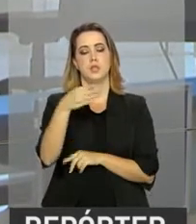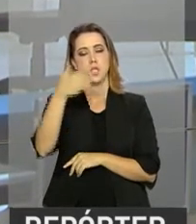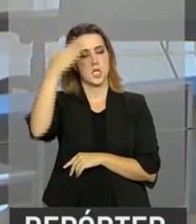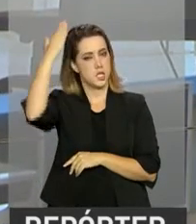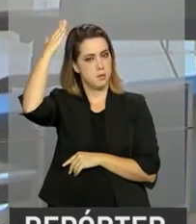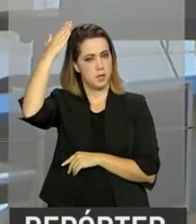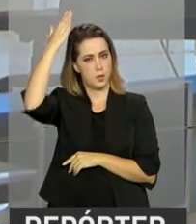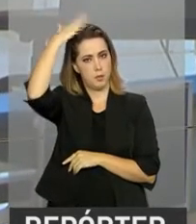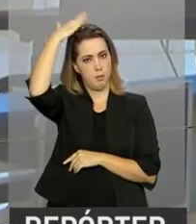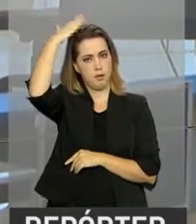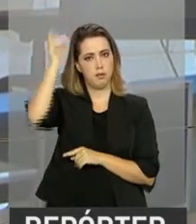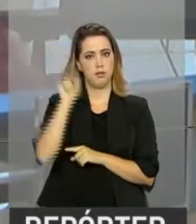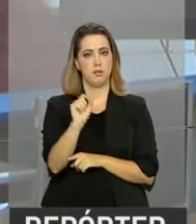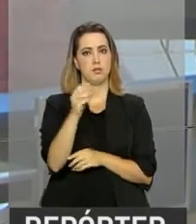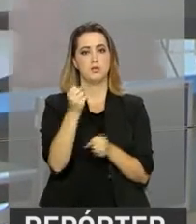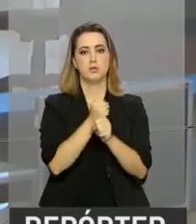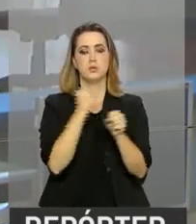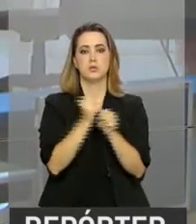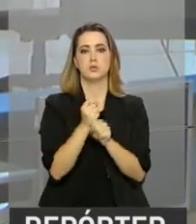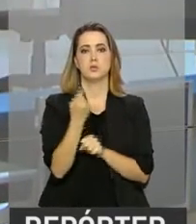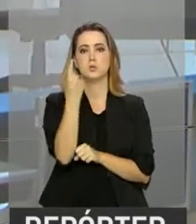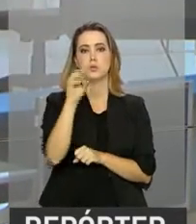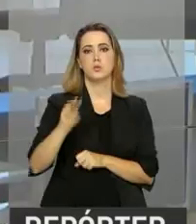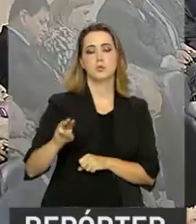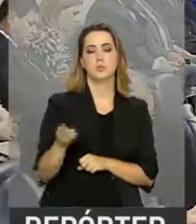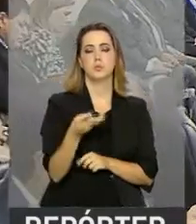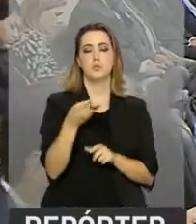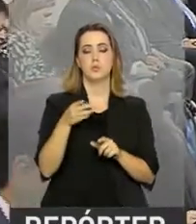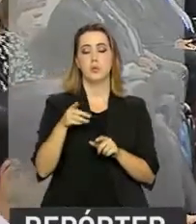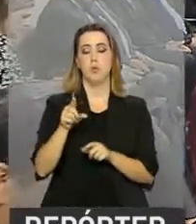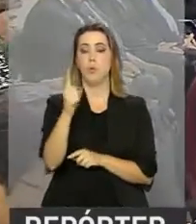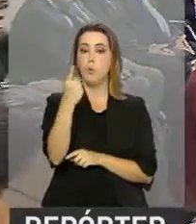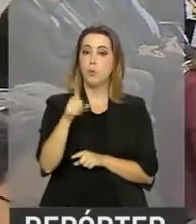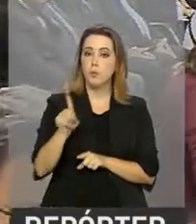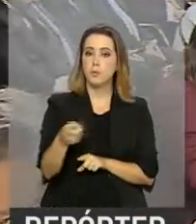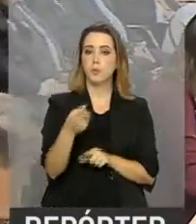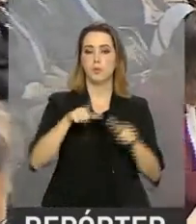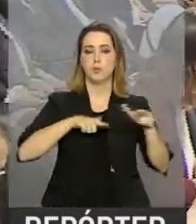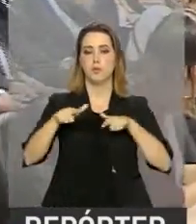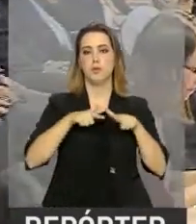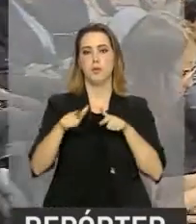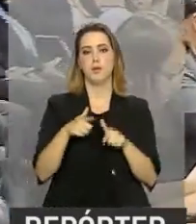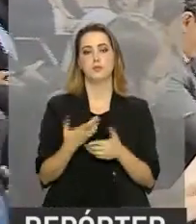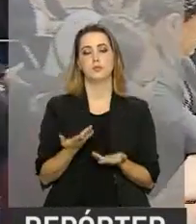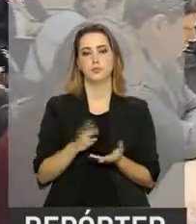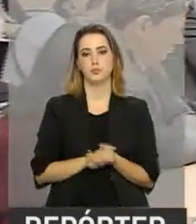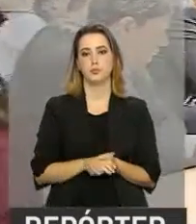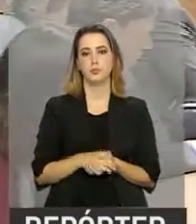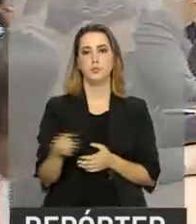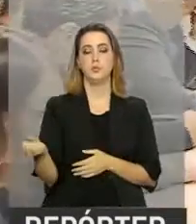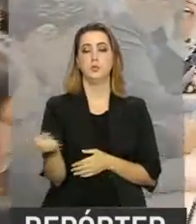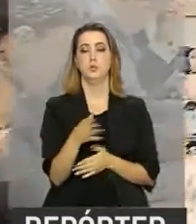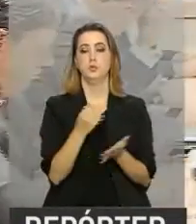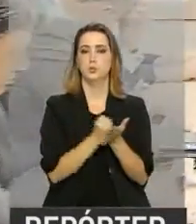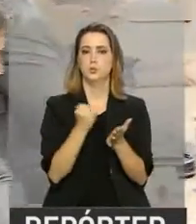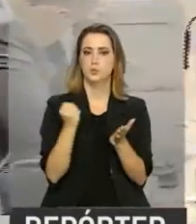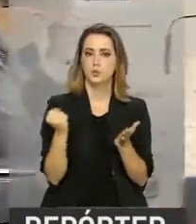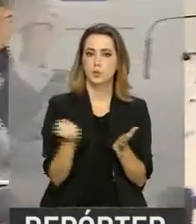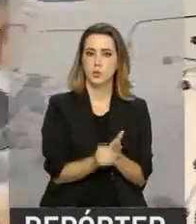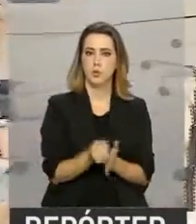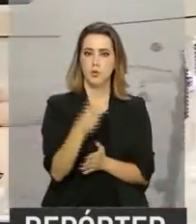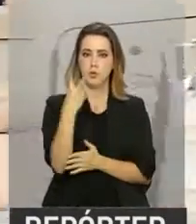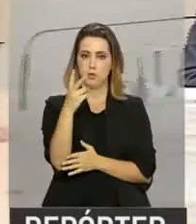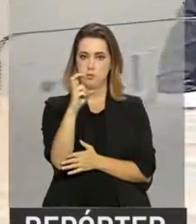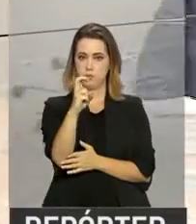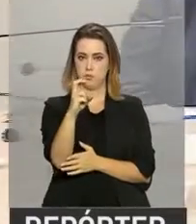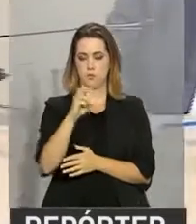obras vão gerar cerca de mil empregos diretos. A renovação dos contratos de arrendamento por mais 25